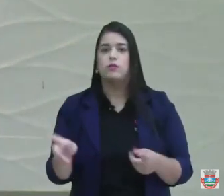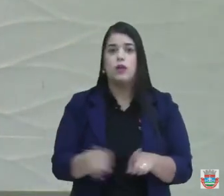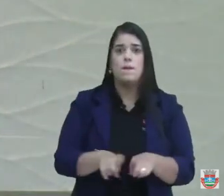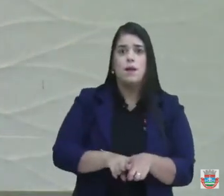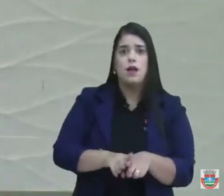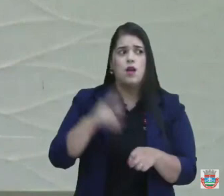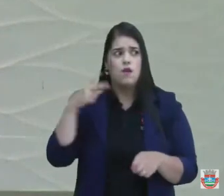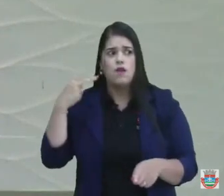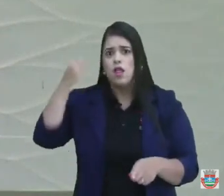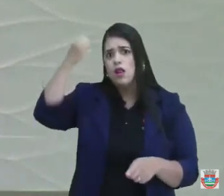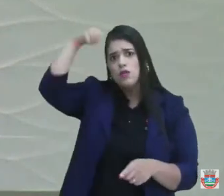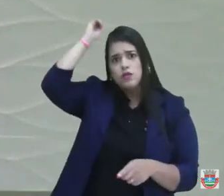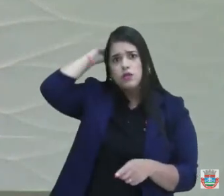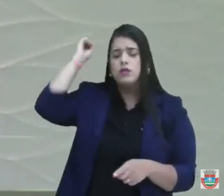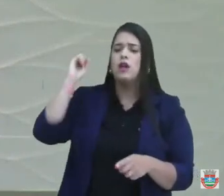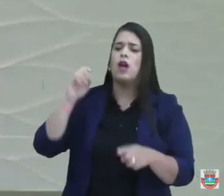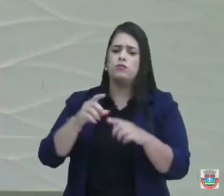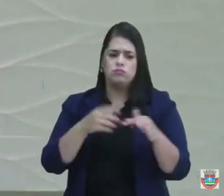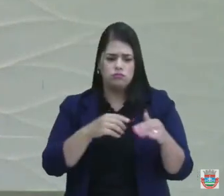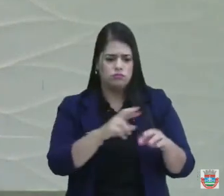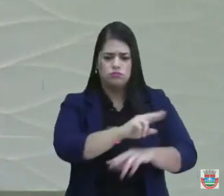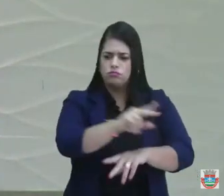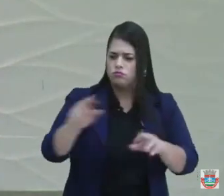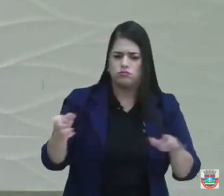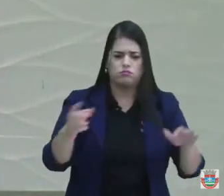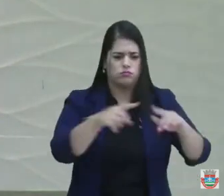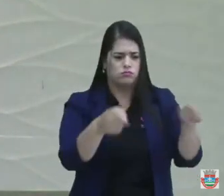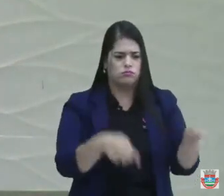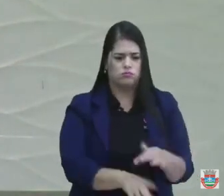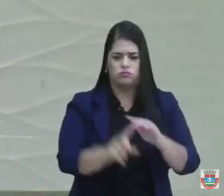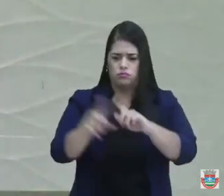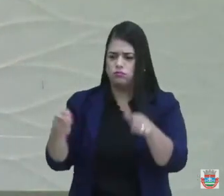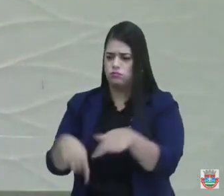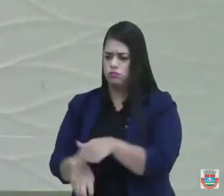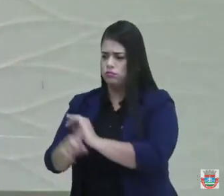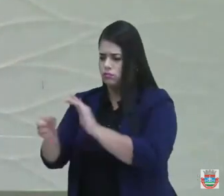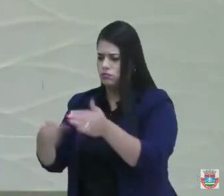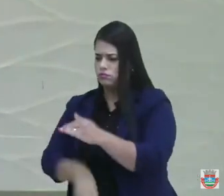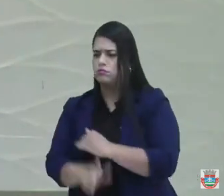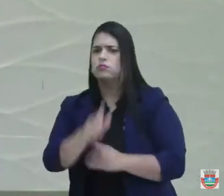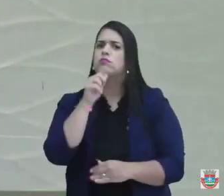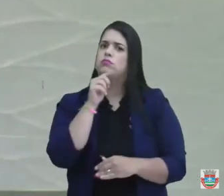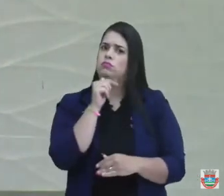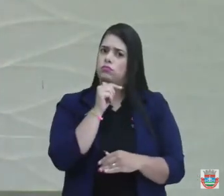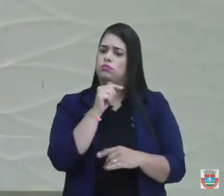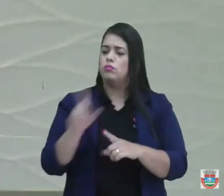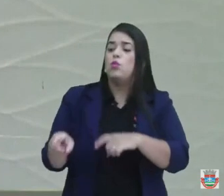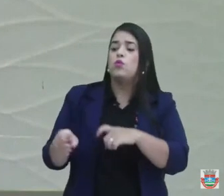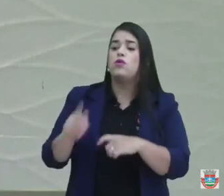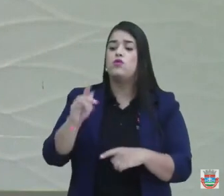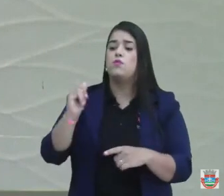Mas, continuando com o meu deputado João Fernando Coutinho, como foram os poços que foram da pimenta,